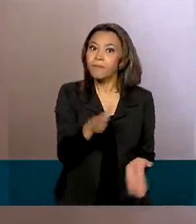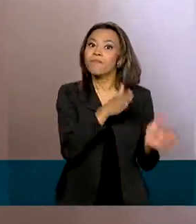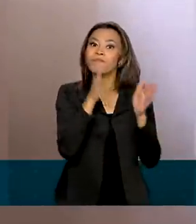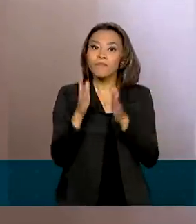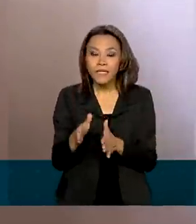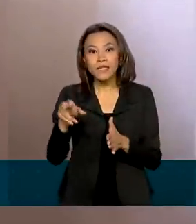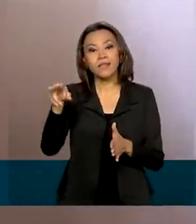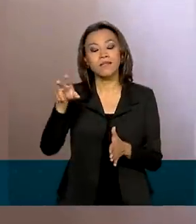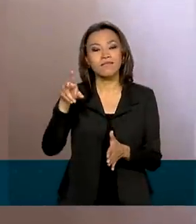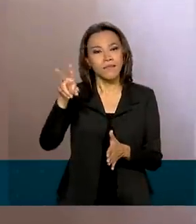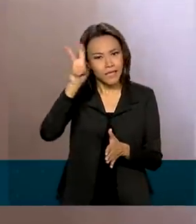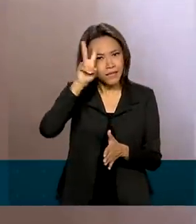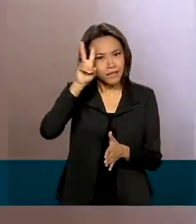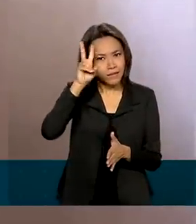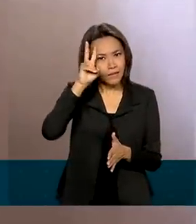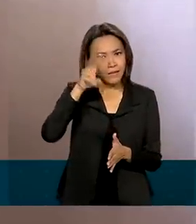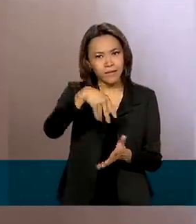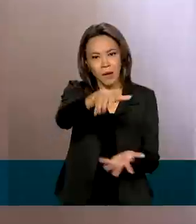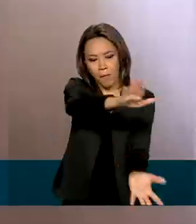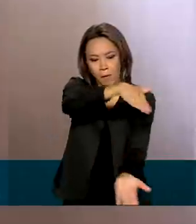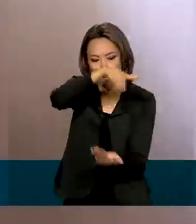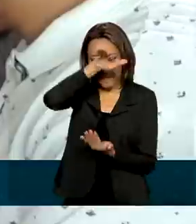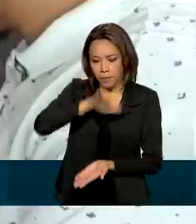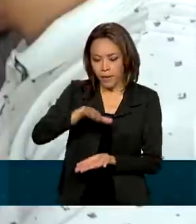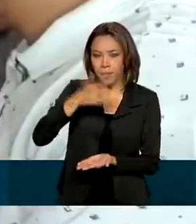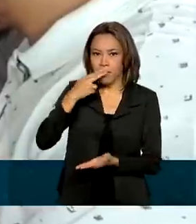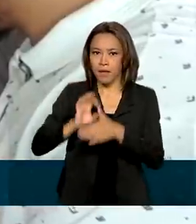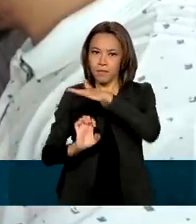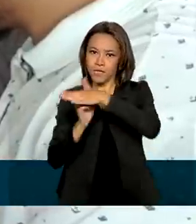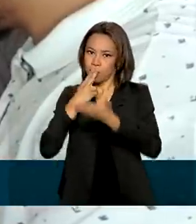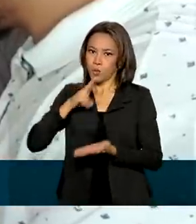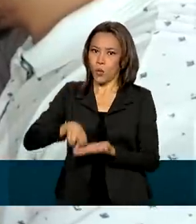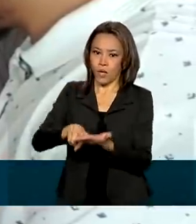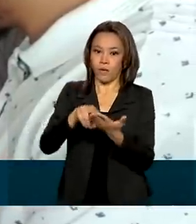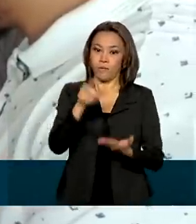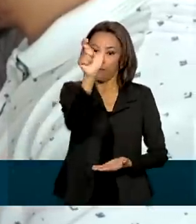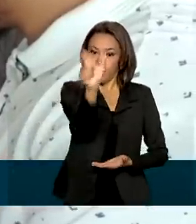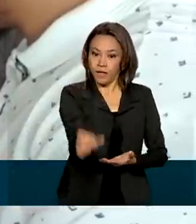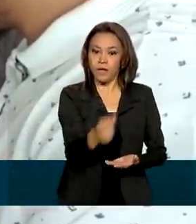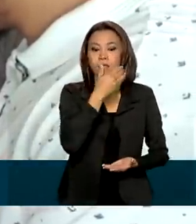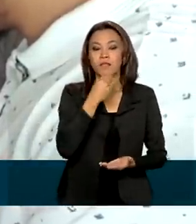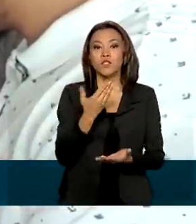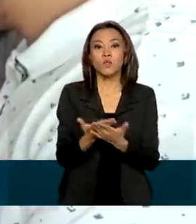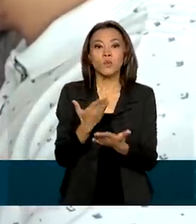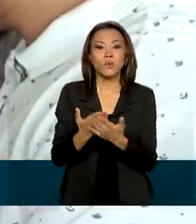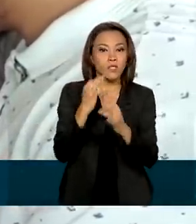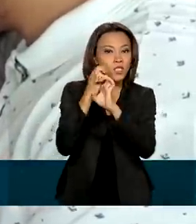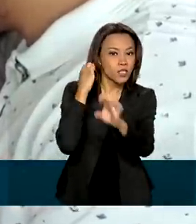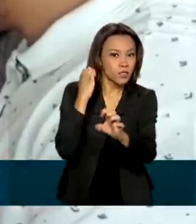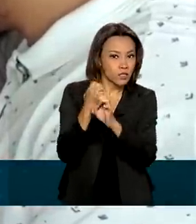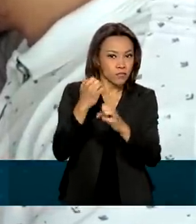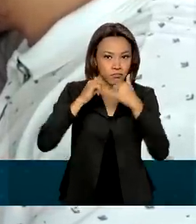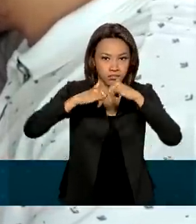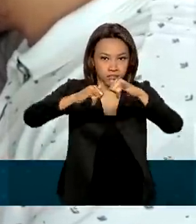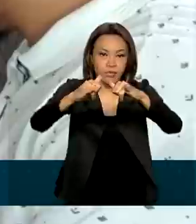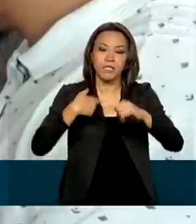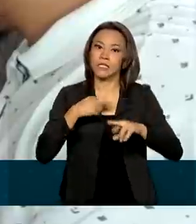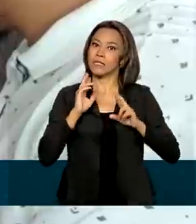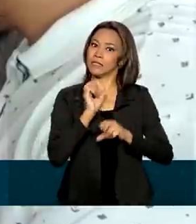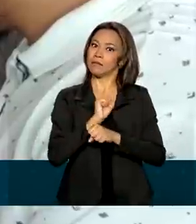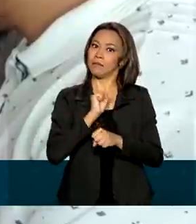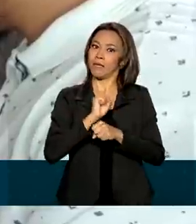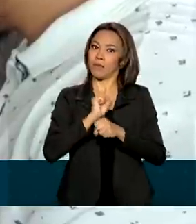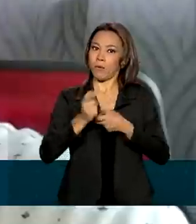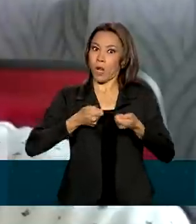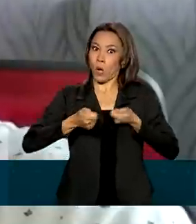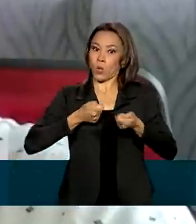entregam nos correios na segunda-feira. Alex, estudante de engenharia elétrica, esperou a data para